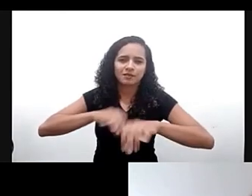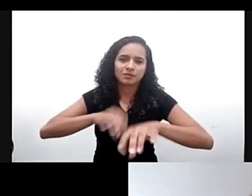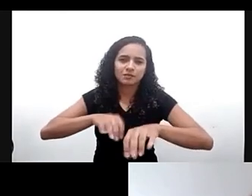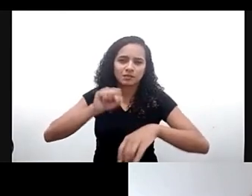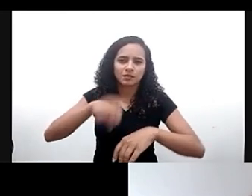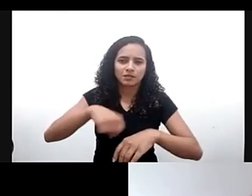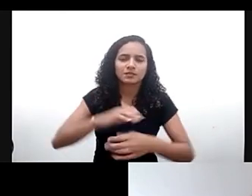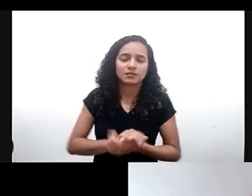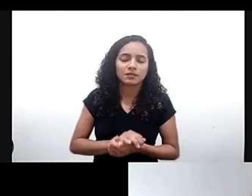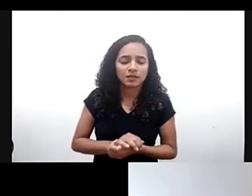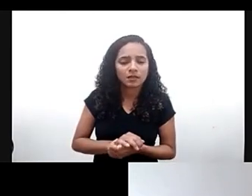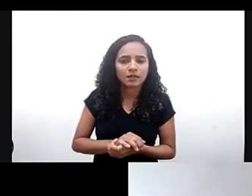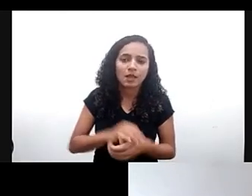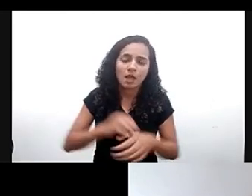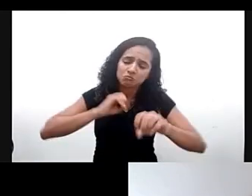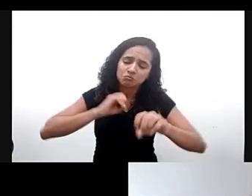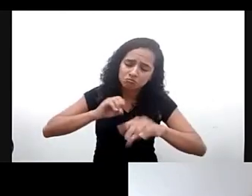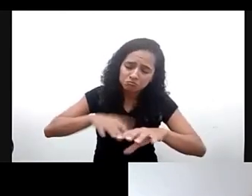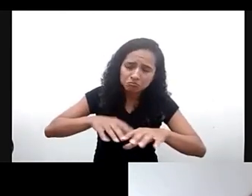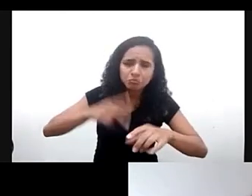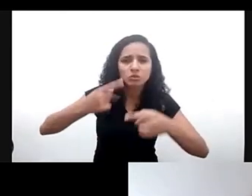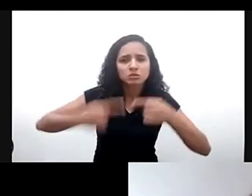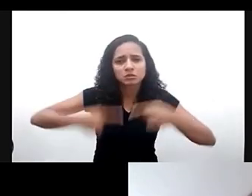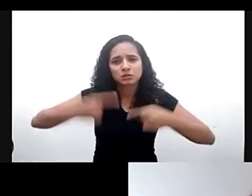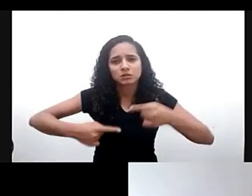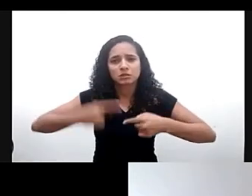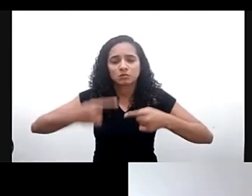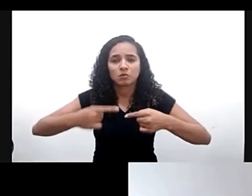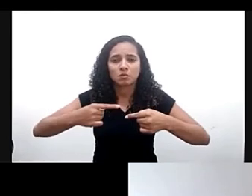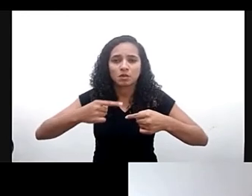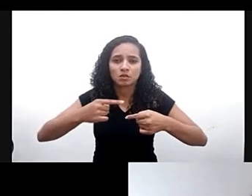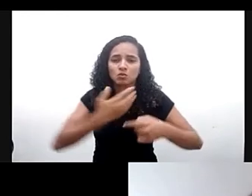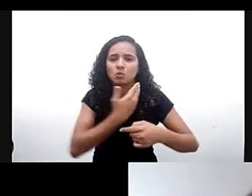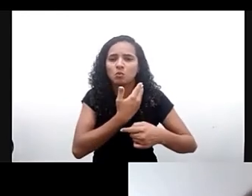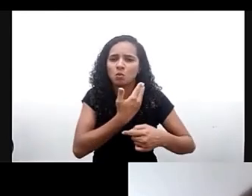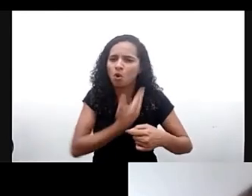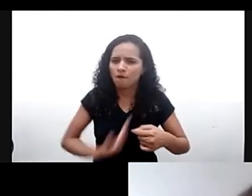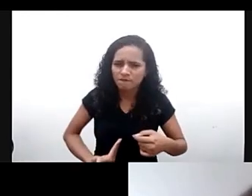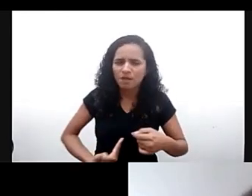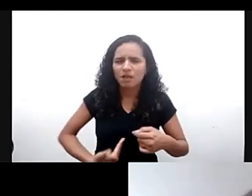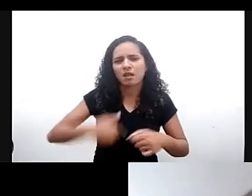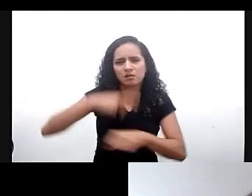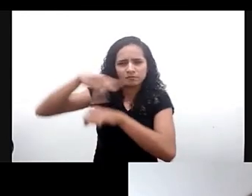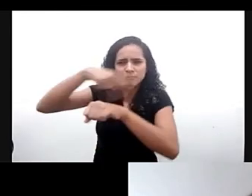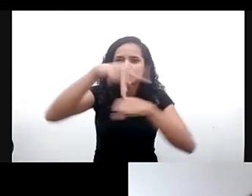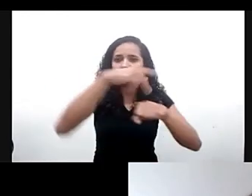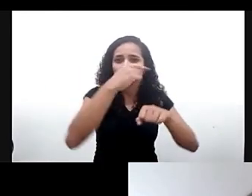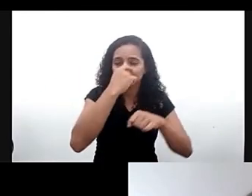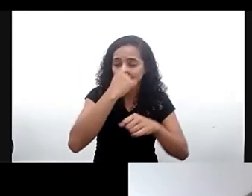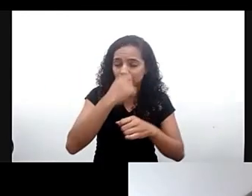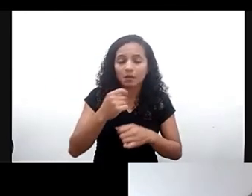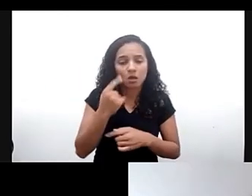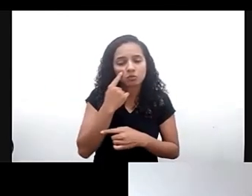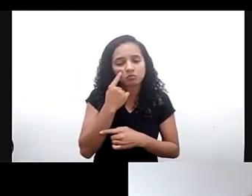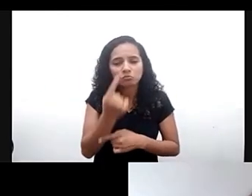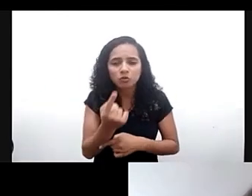educacionais políticas públicas educacionais dos governos em nível regional e nós vimos e fizemos